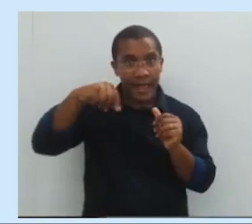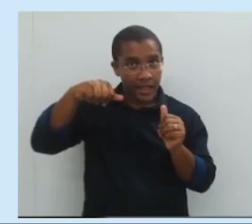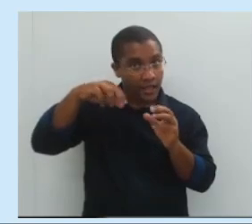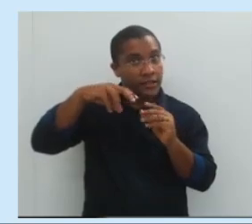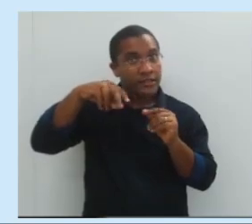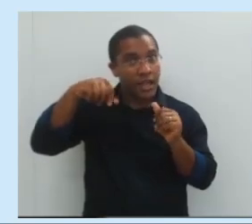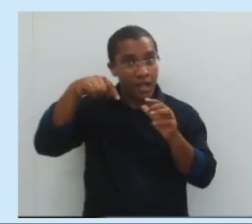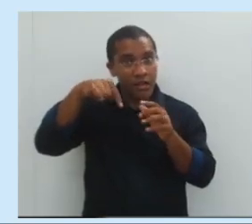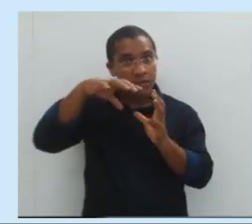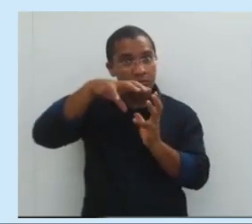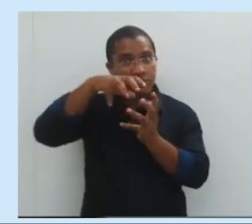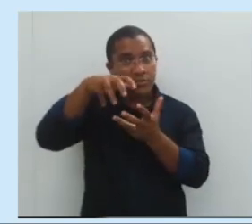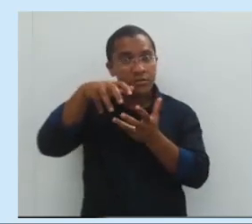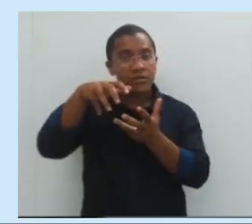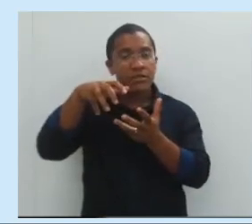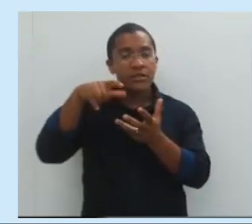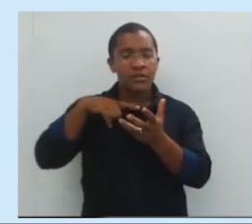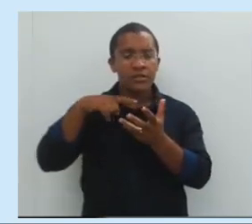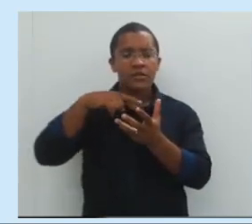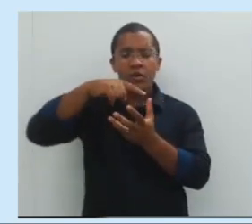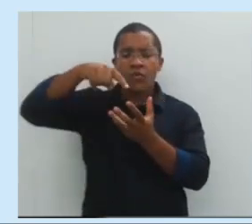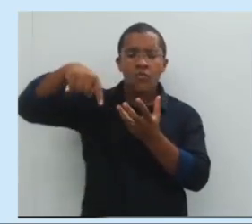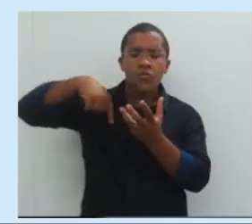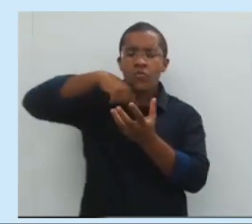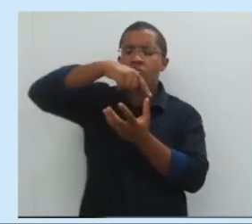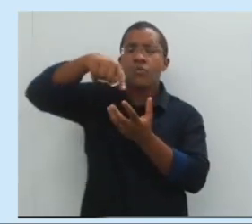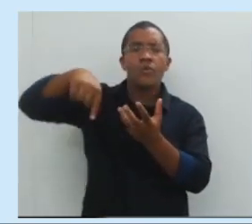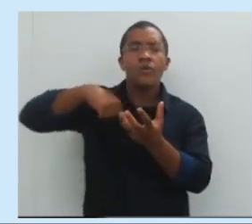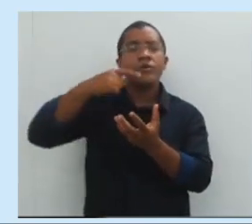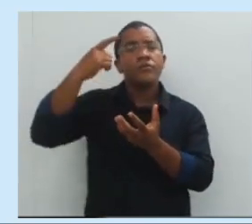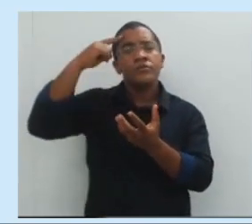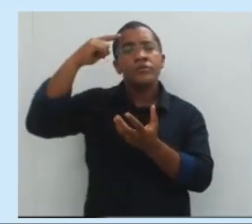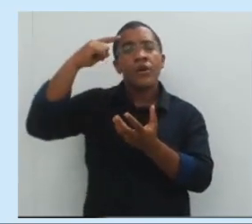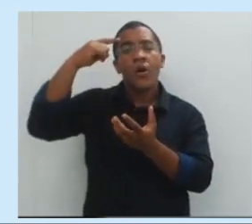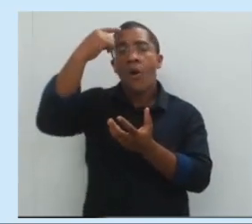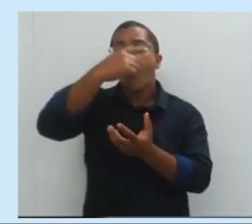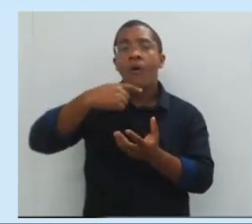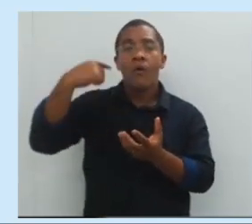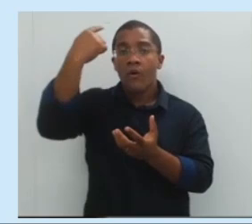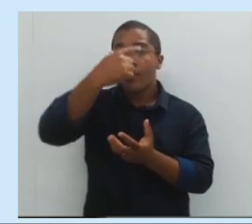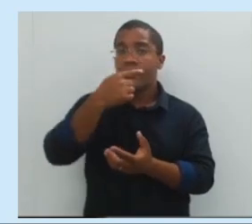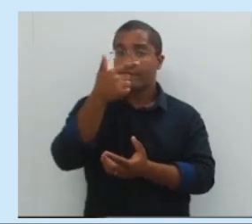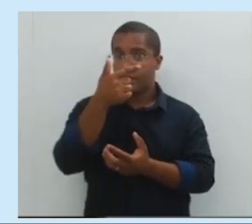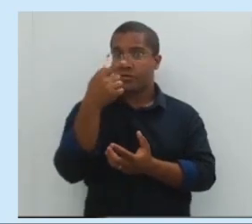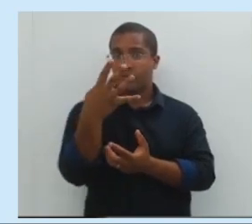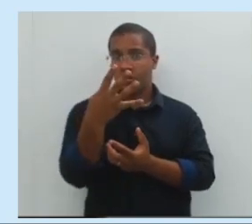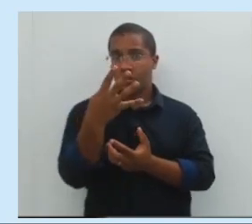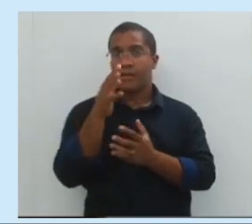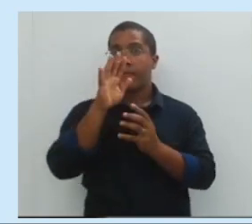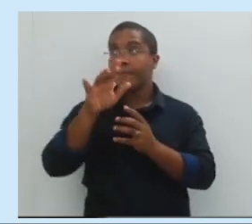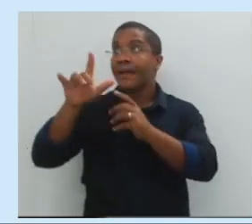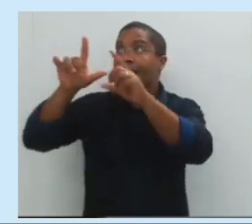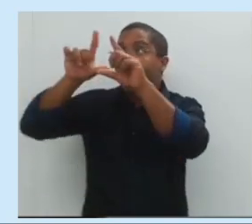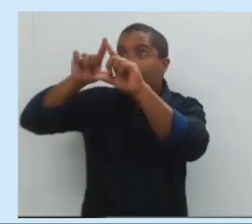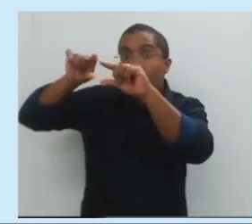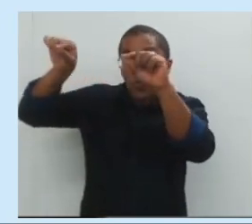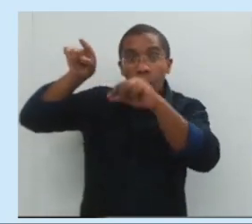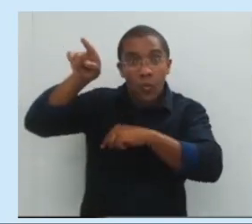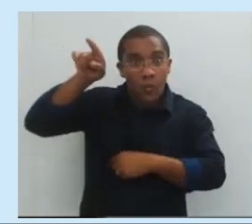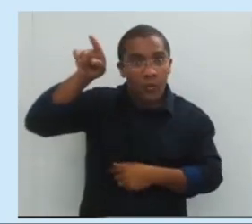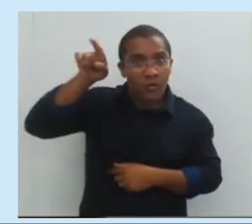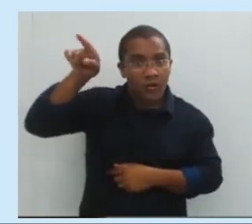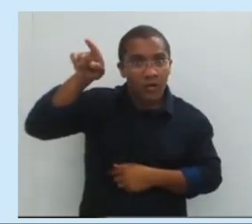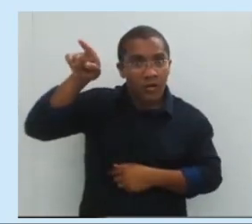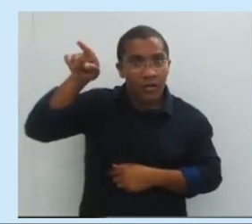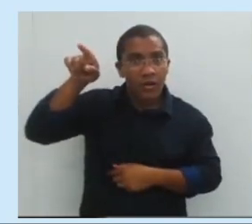rotação da Terra, dura 24 horas. Já a rotação da lua,